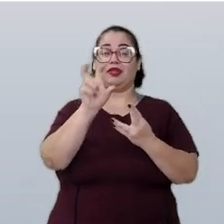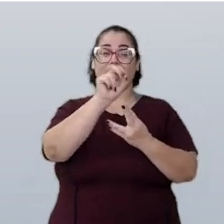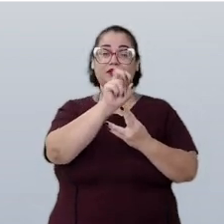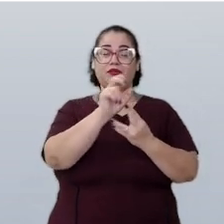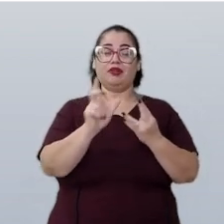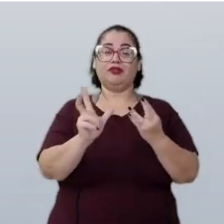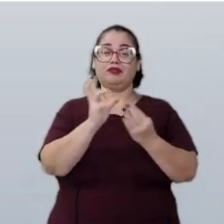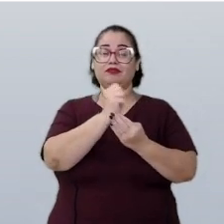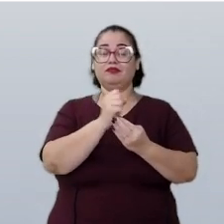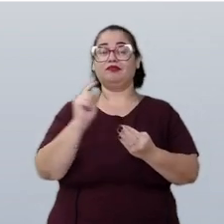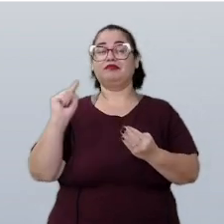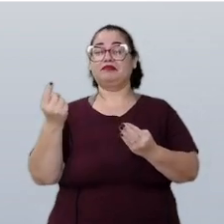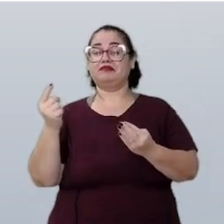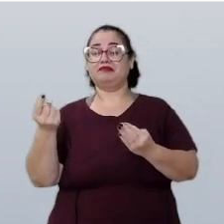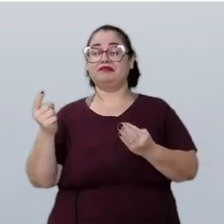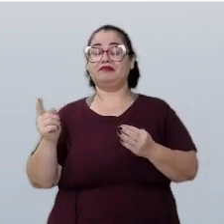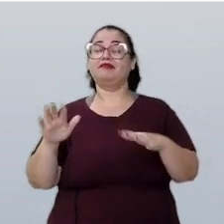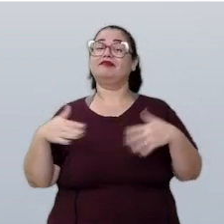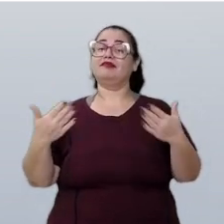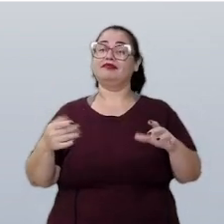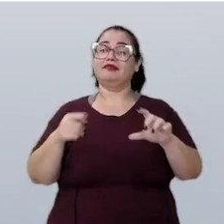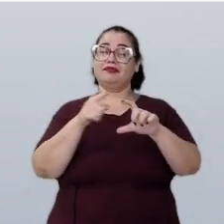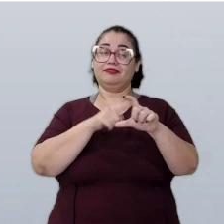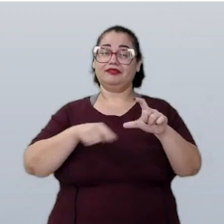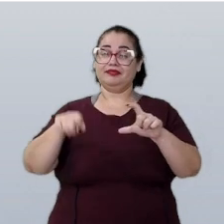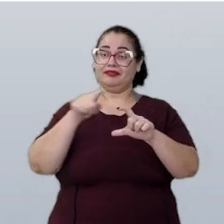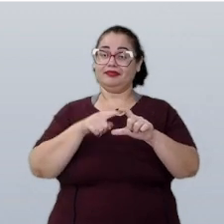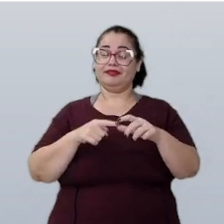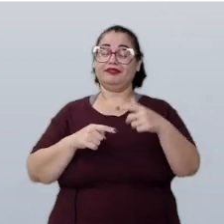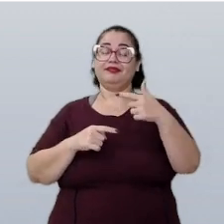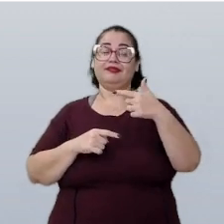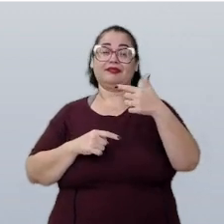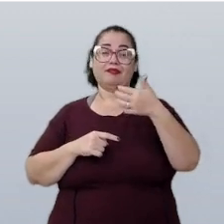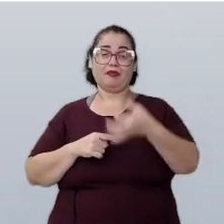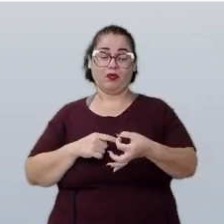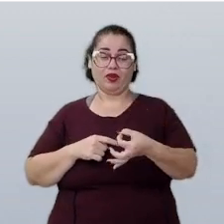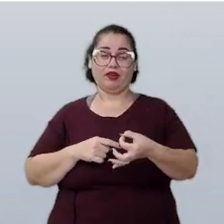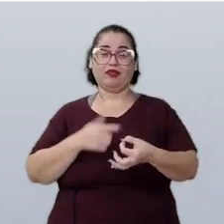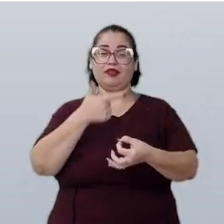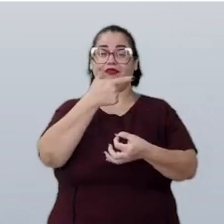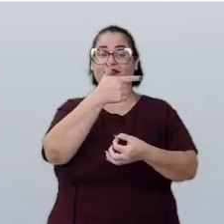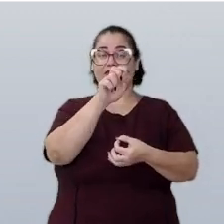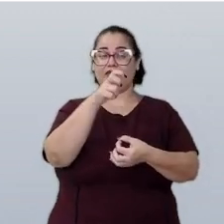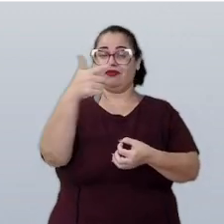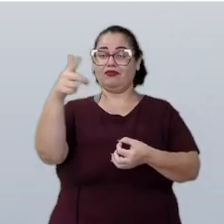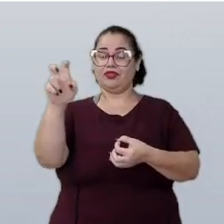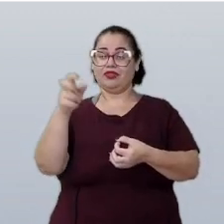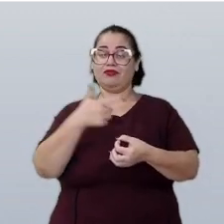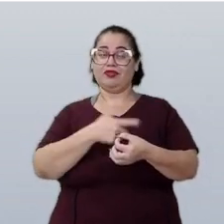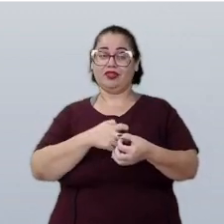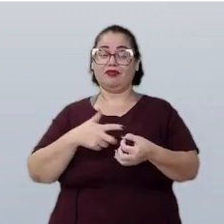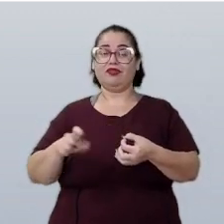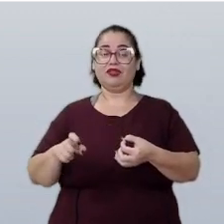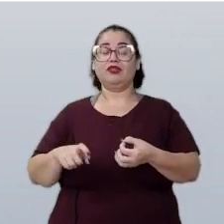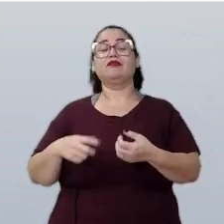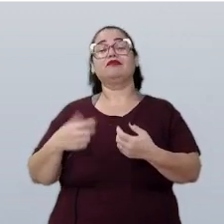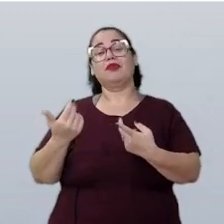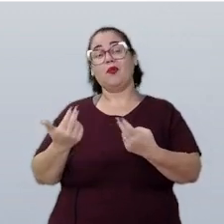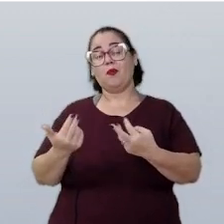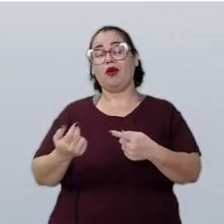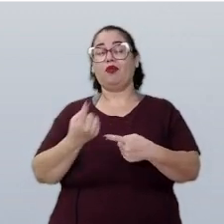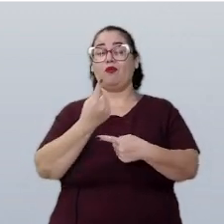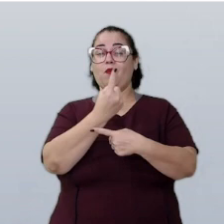um real. Logo, uma moeda de vinte e cinco centavos representa um quarto